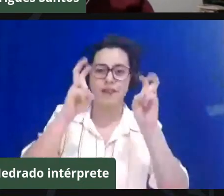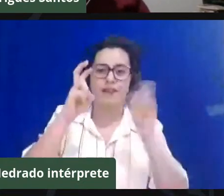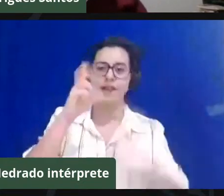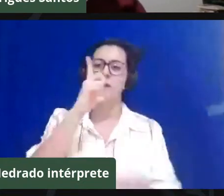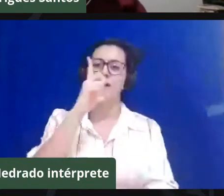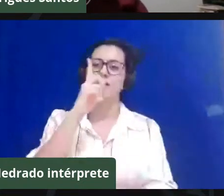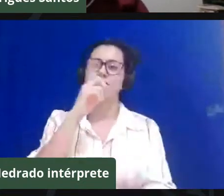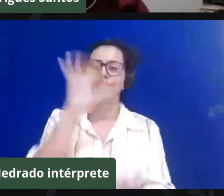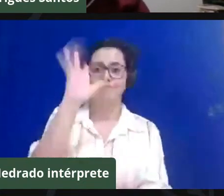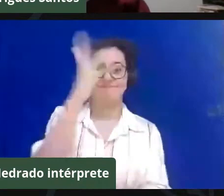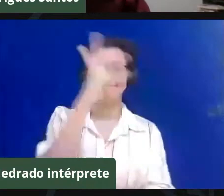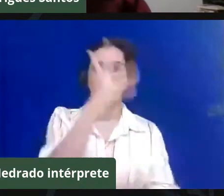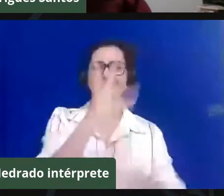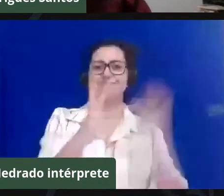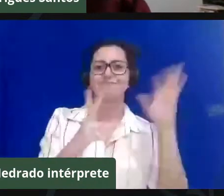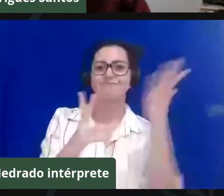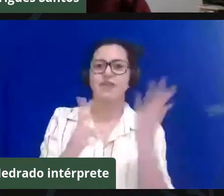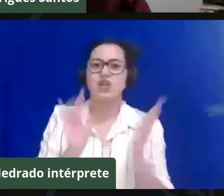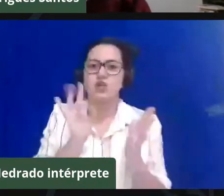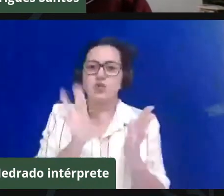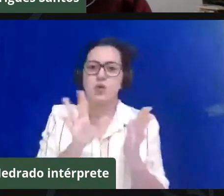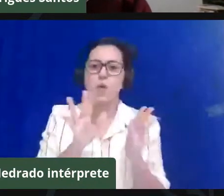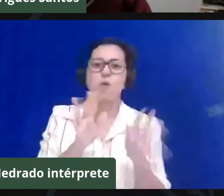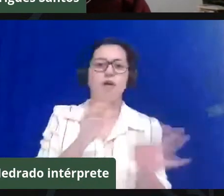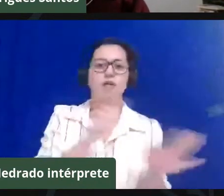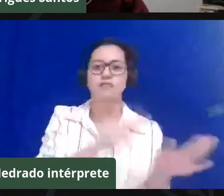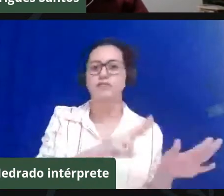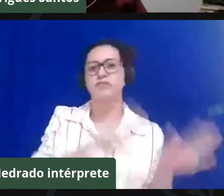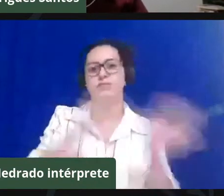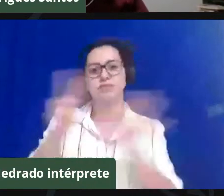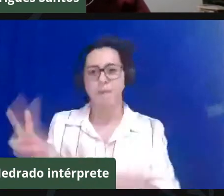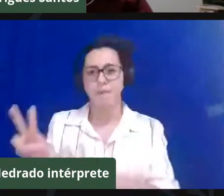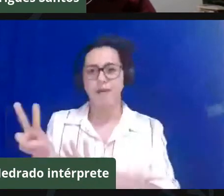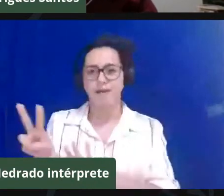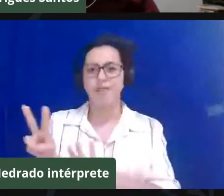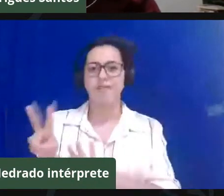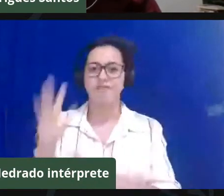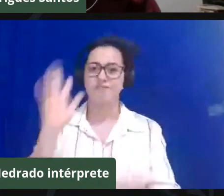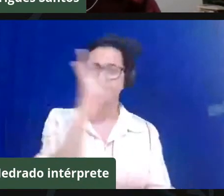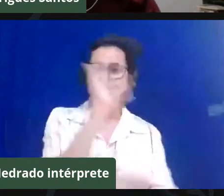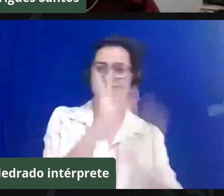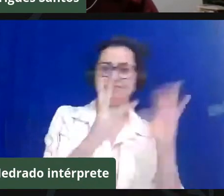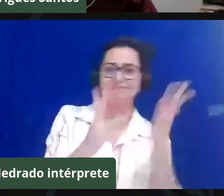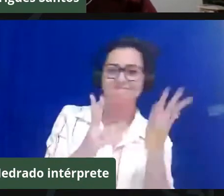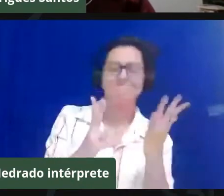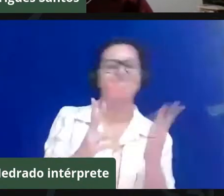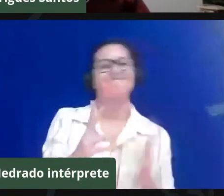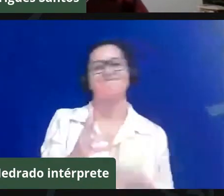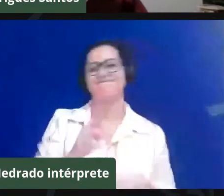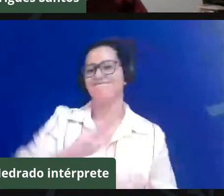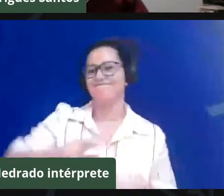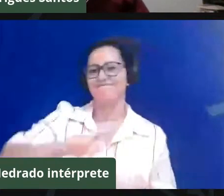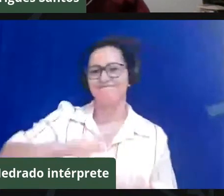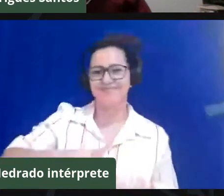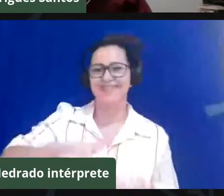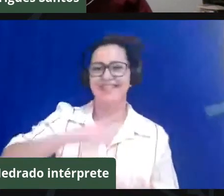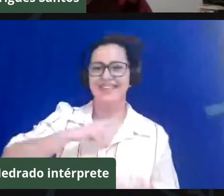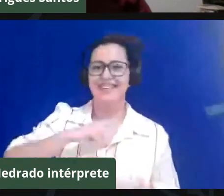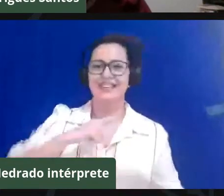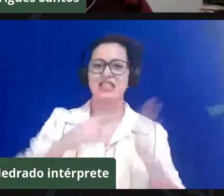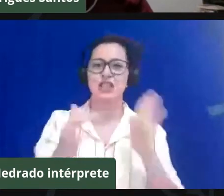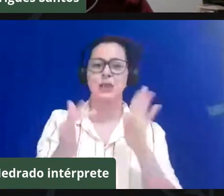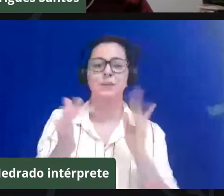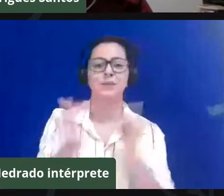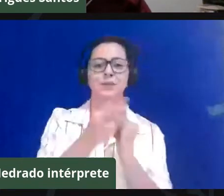e é importante porque não só na semana no meio ambiente, mas o próprio IF, tem um técnico em meio ambiente, é perceber que